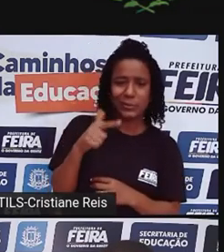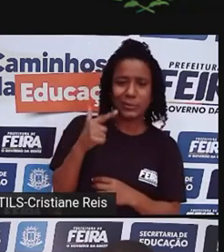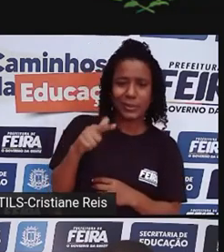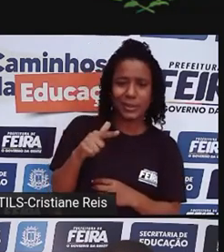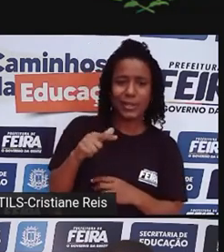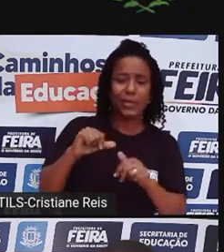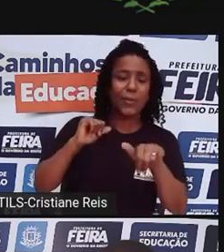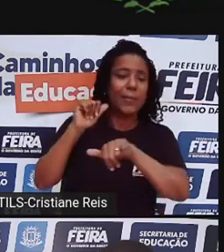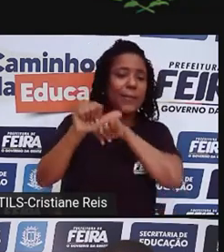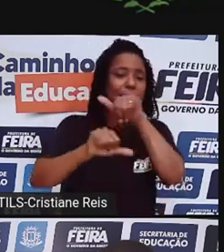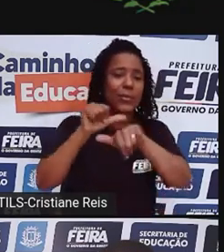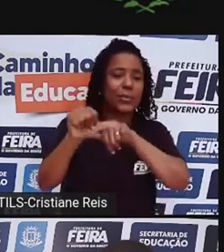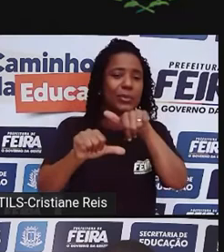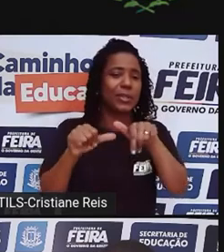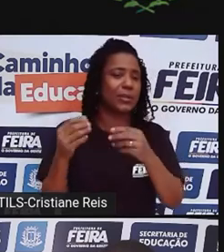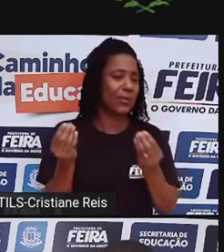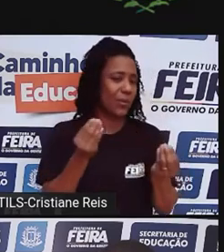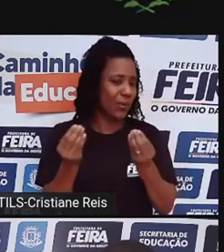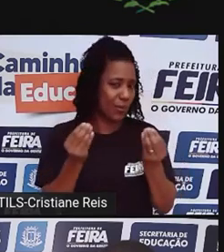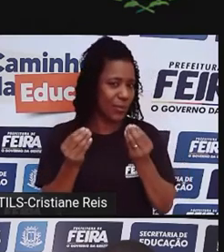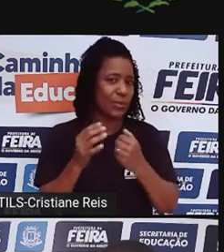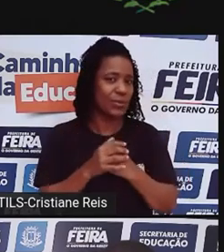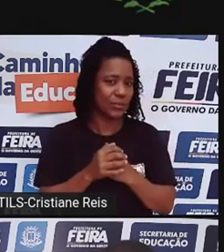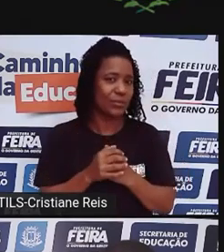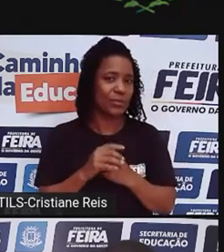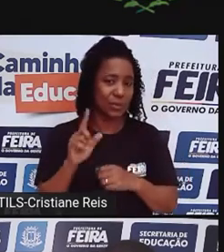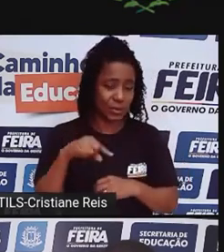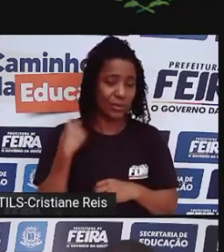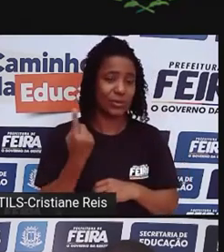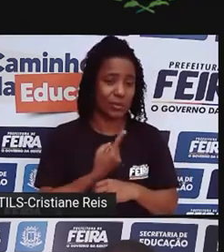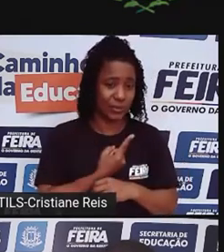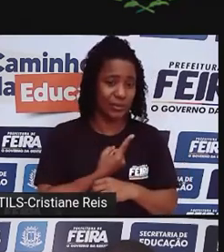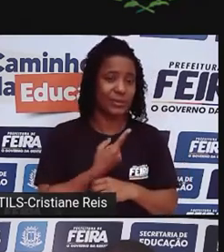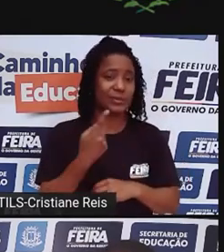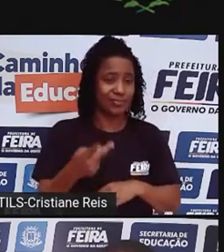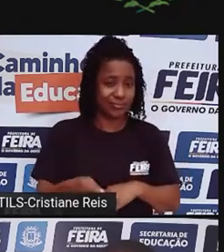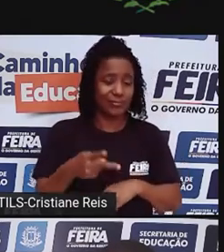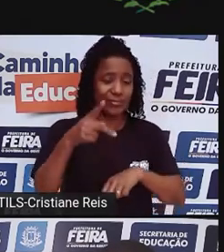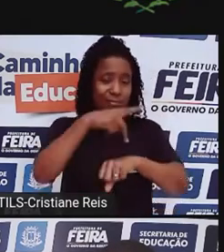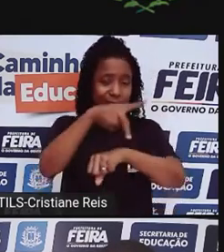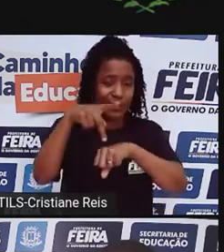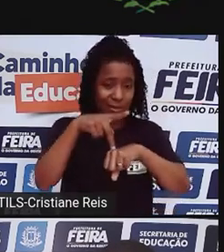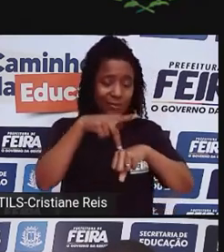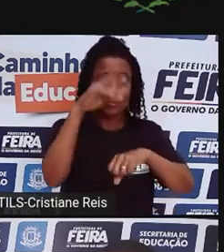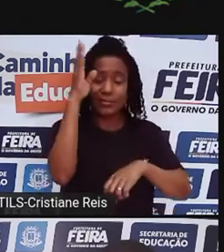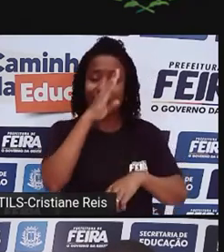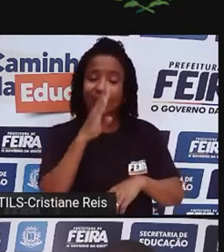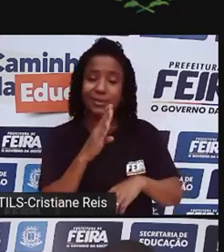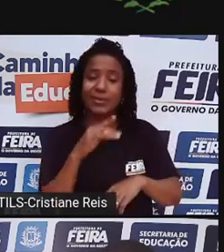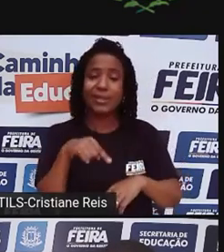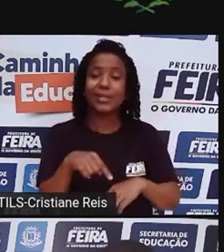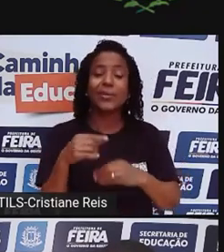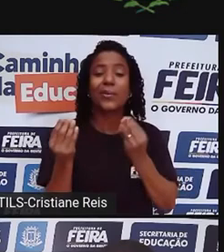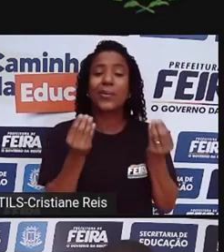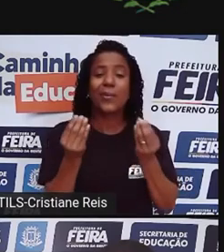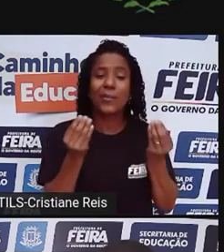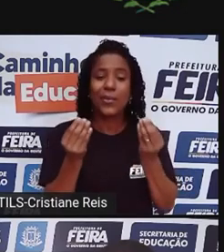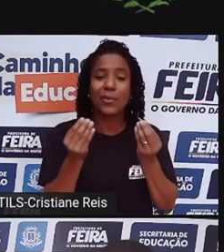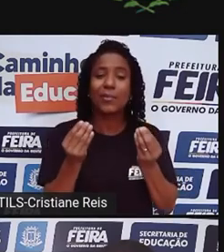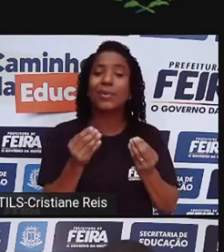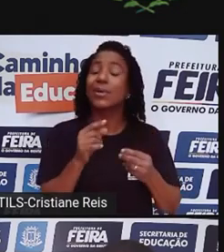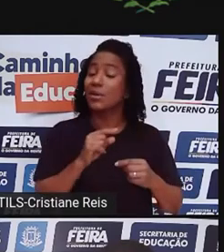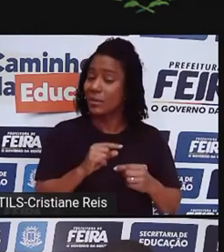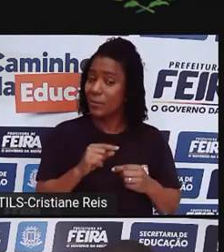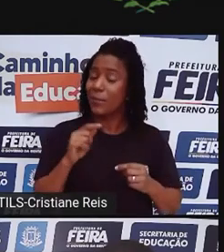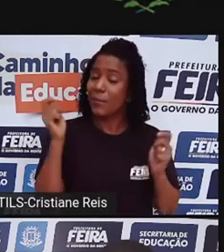ponto de vista de nós moradores de um país que é um Estado, a única forma, uma das formas, a única não, uma das formas de